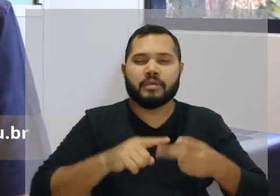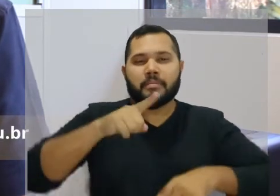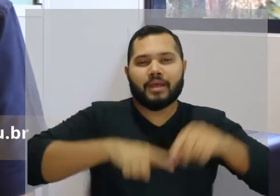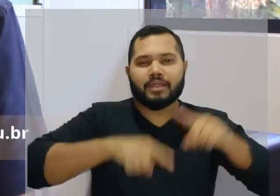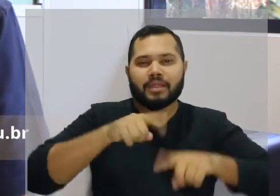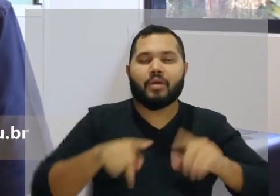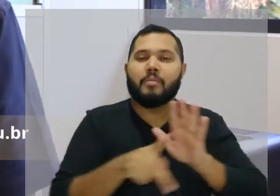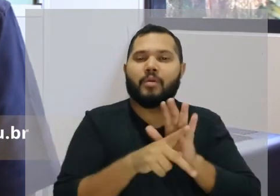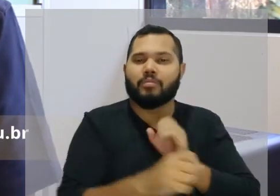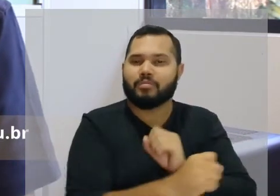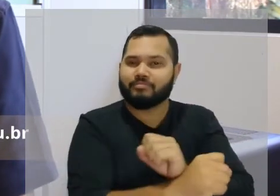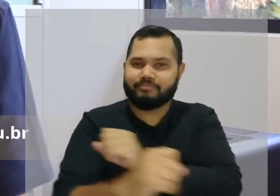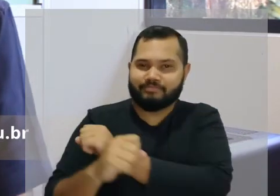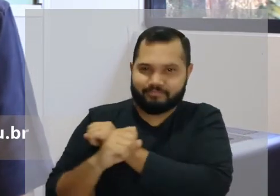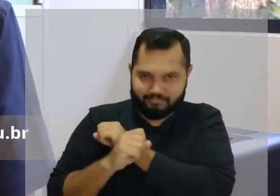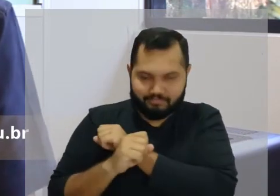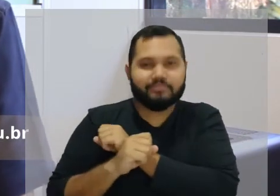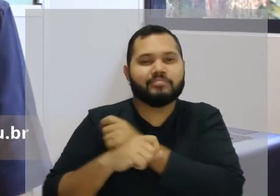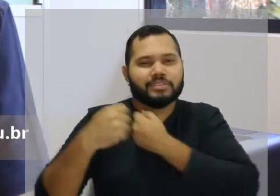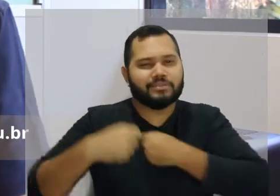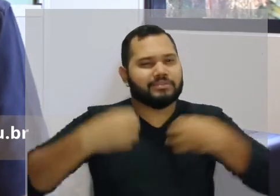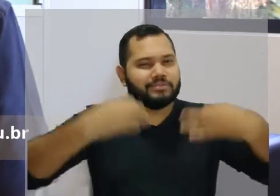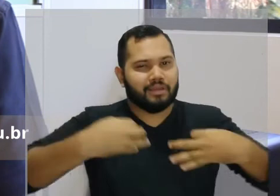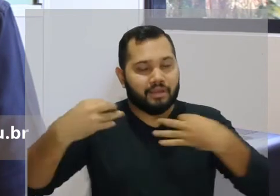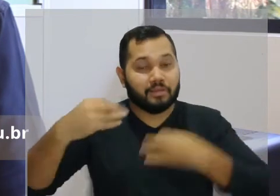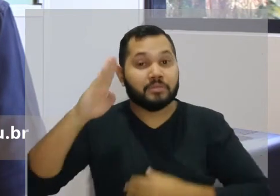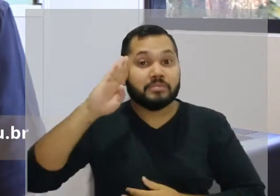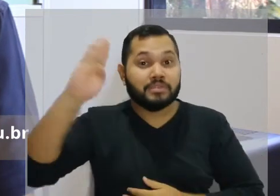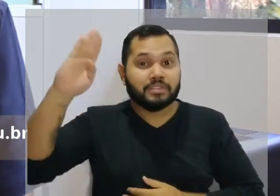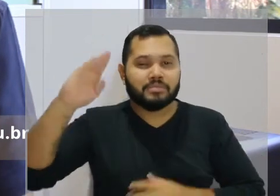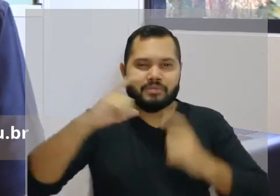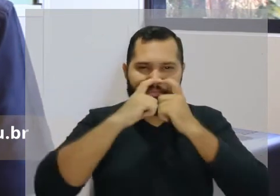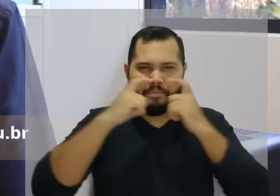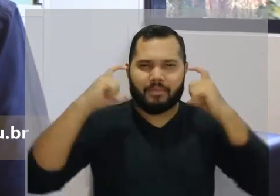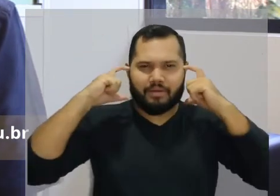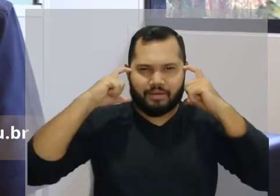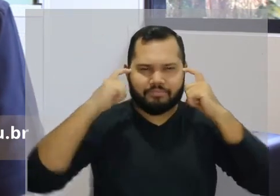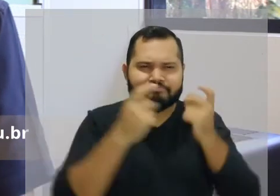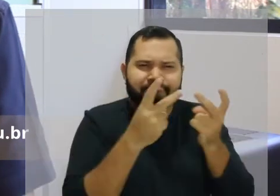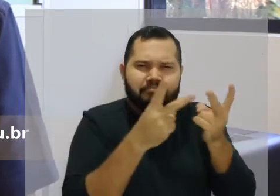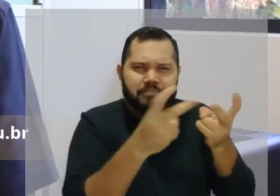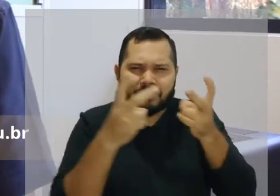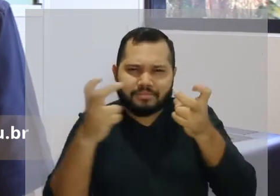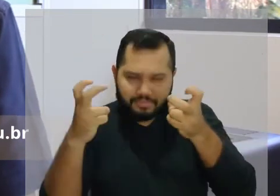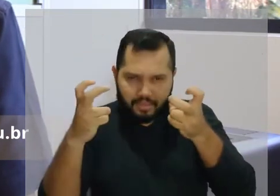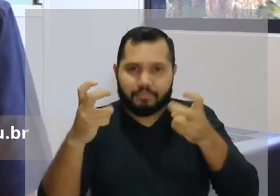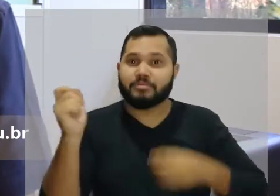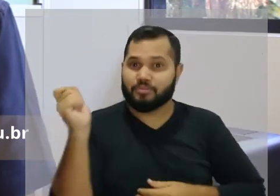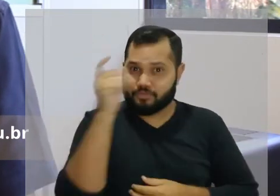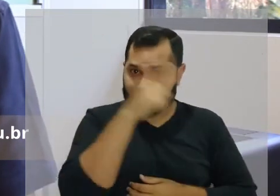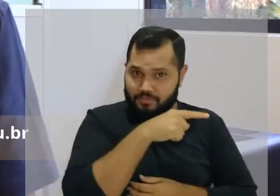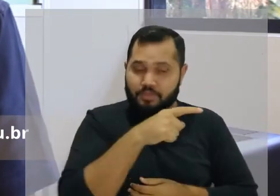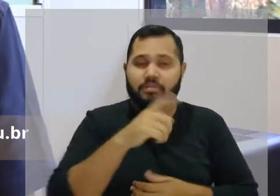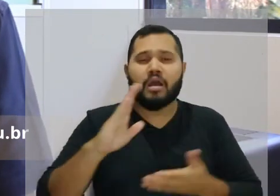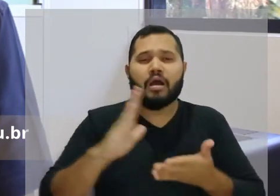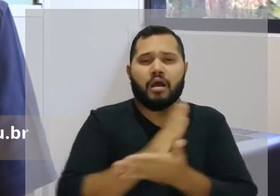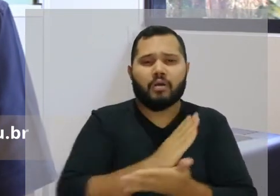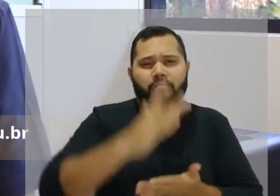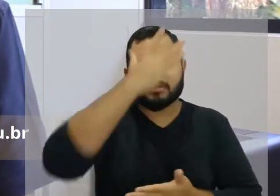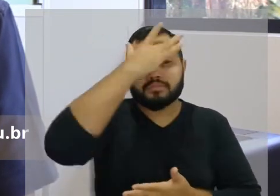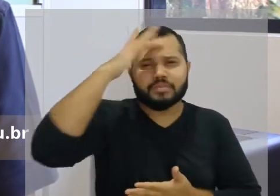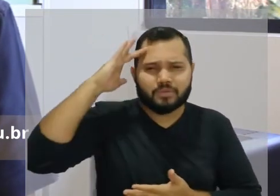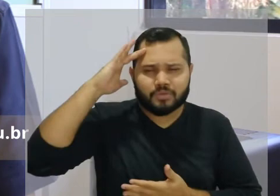equipamentos de proteção individual, principalmente do uso da máscara, a gente tem visto o quanto tem sido difícil